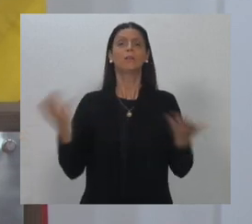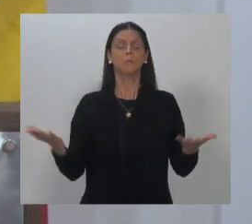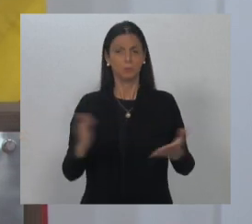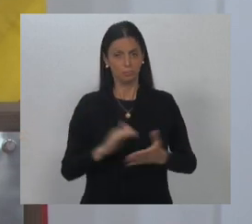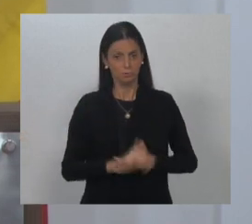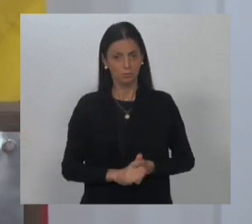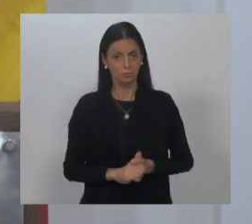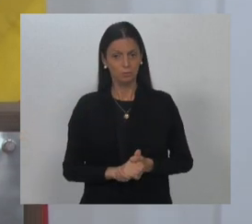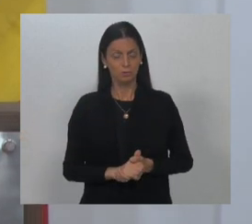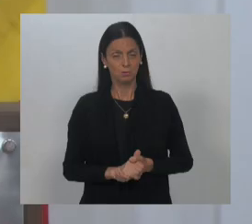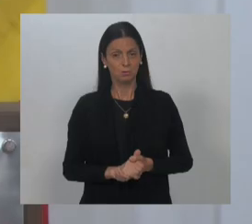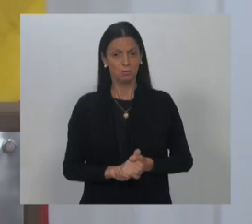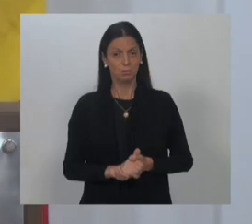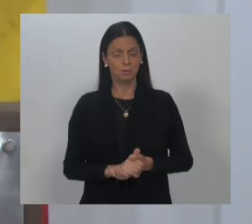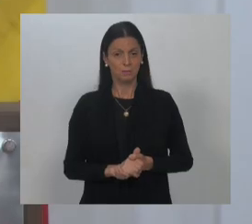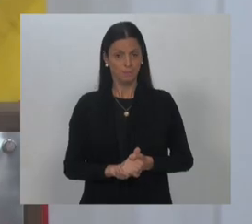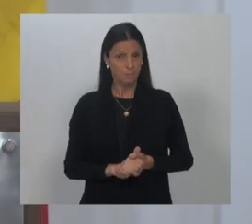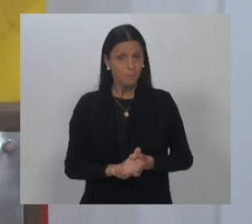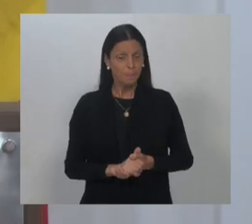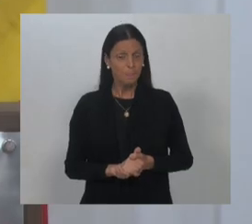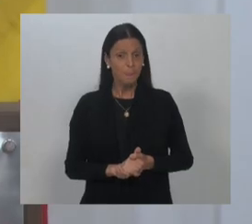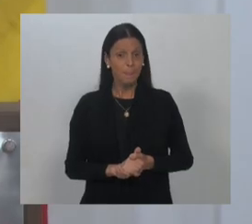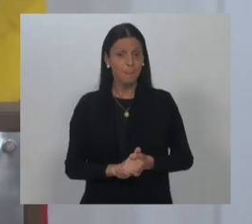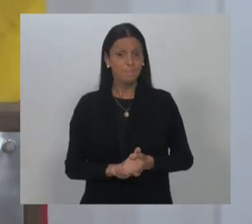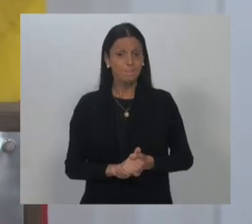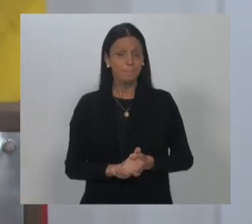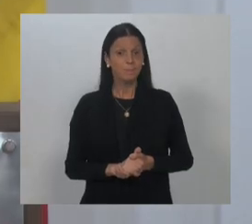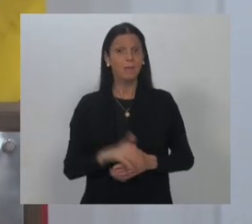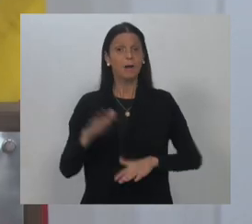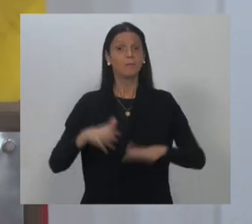Isso aqui nem acabou, talvez agora estão acabando de pagar.